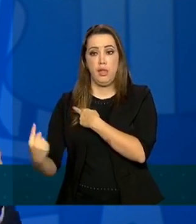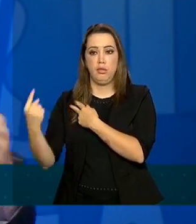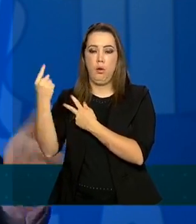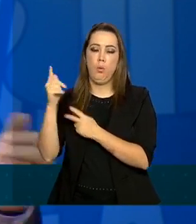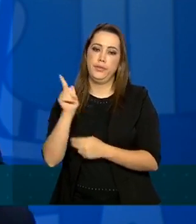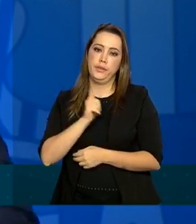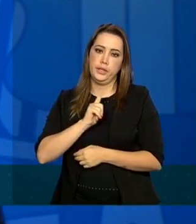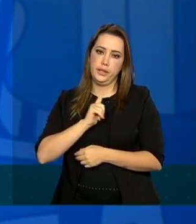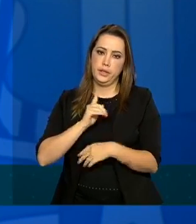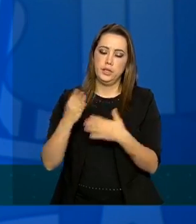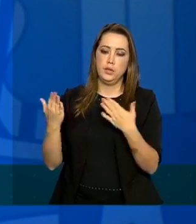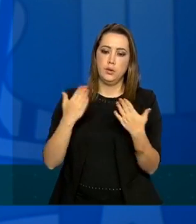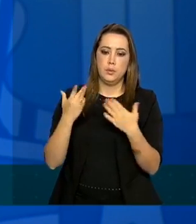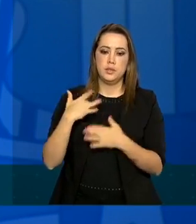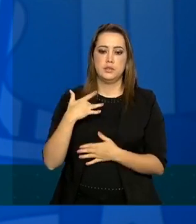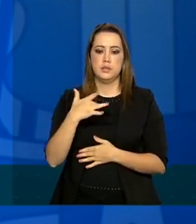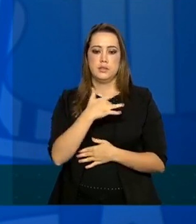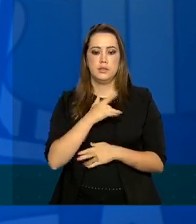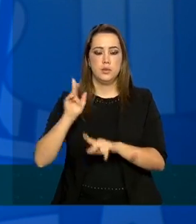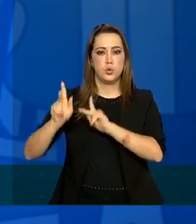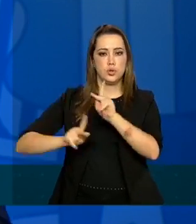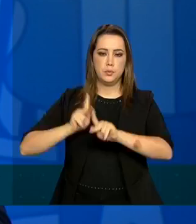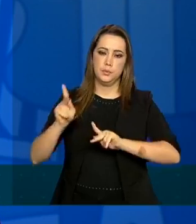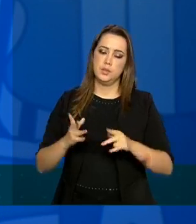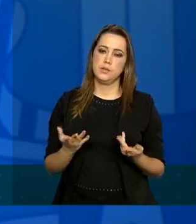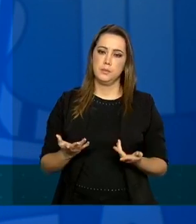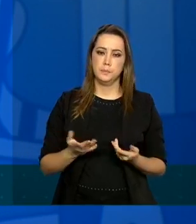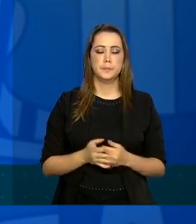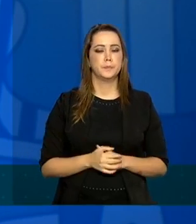gente tem em relação à saúde da sua população